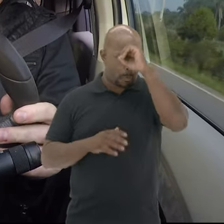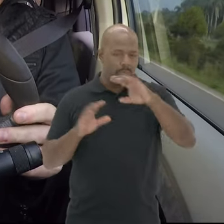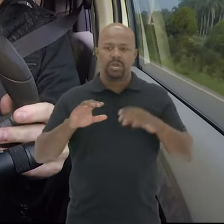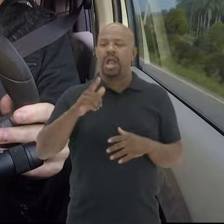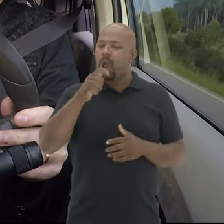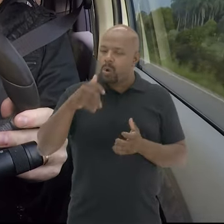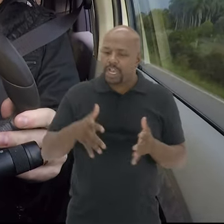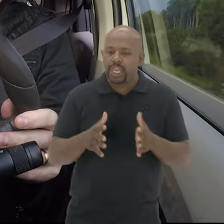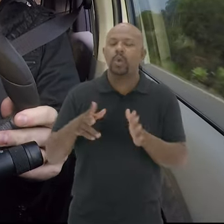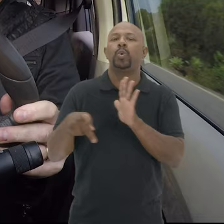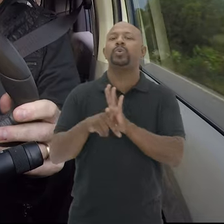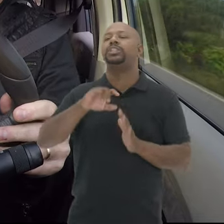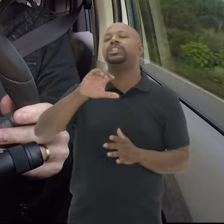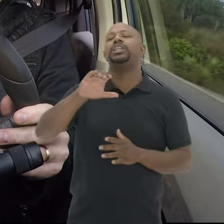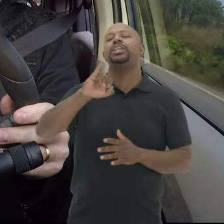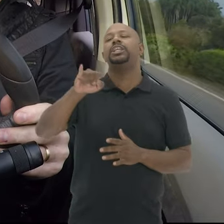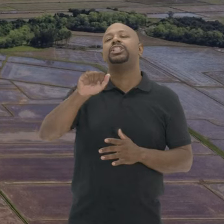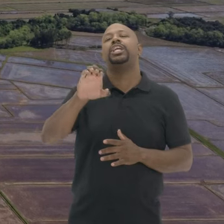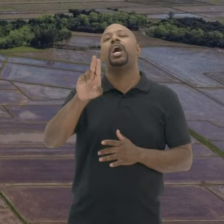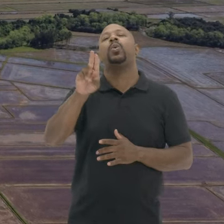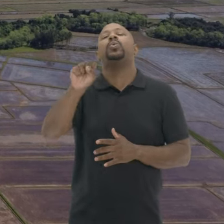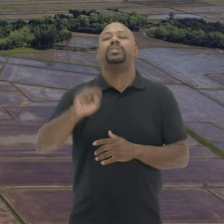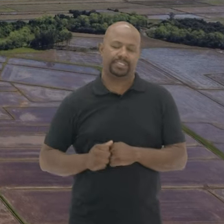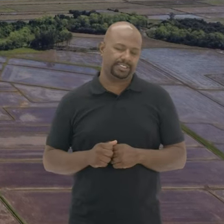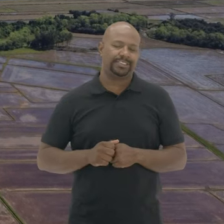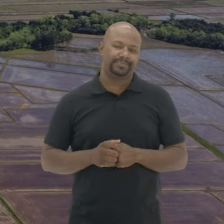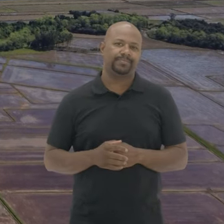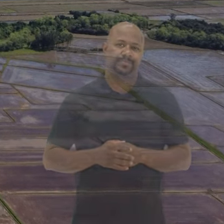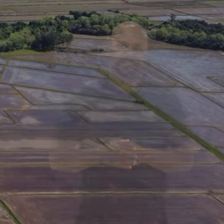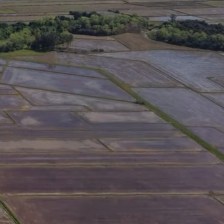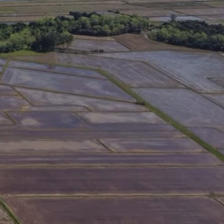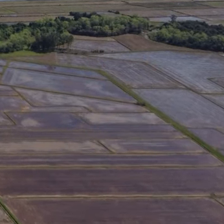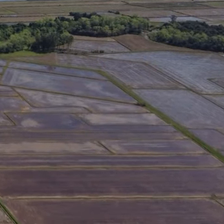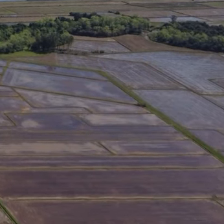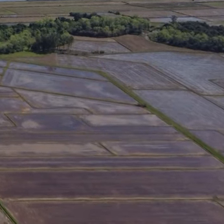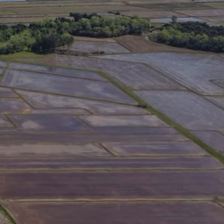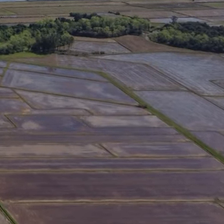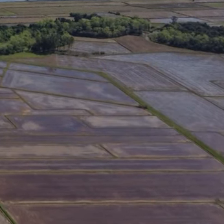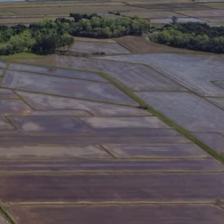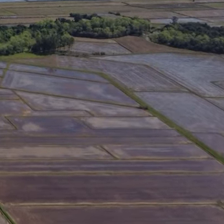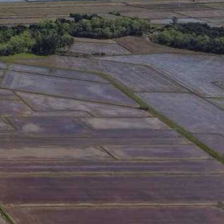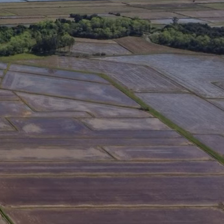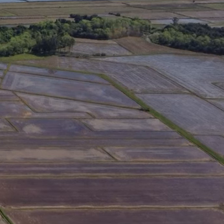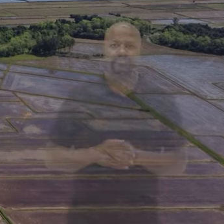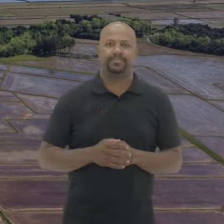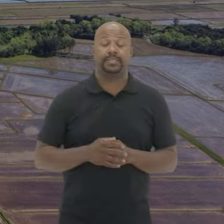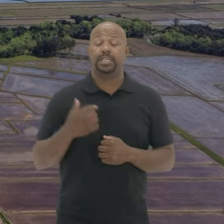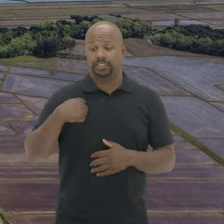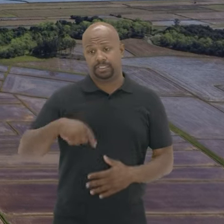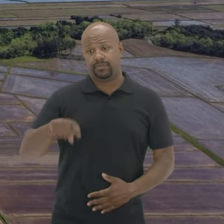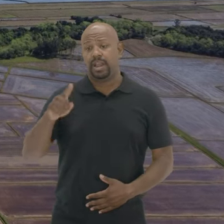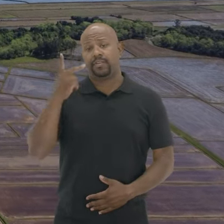É o rio dos Jacus Imagens aéreas da paisagem com o morro ao fundo O rio e planície com porções de terra alagada